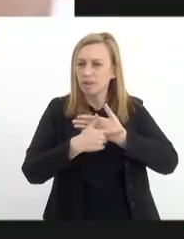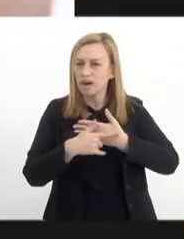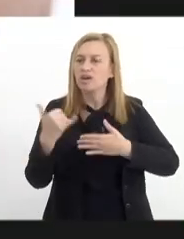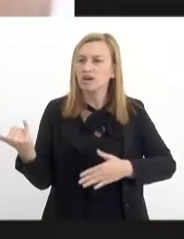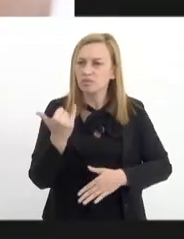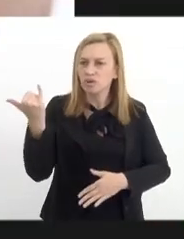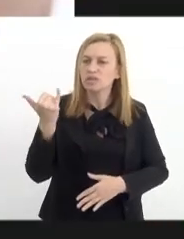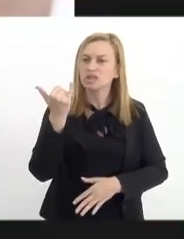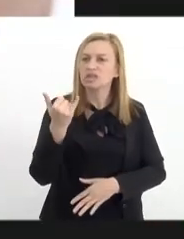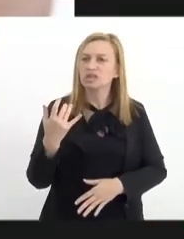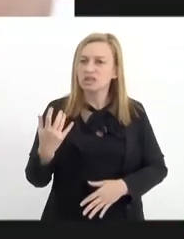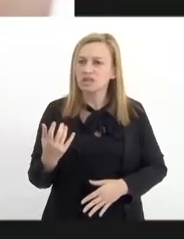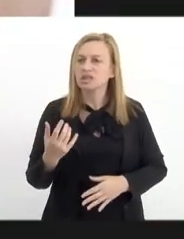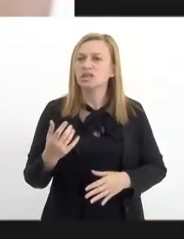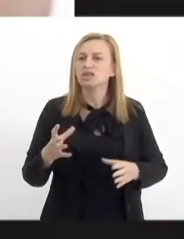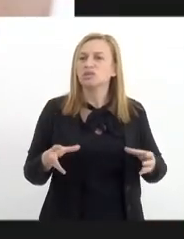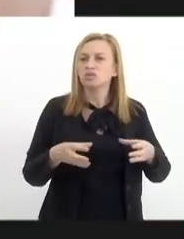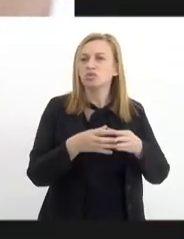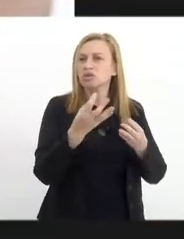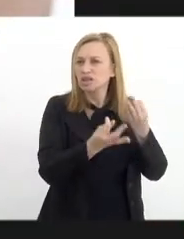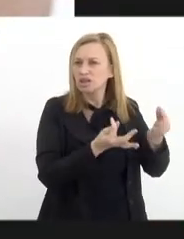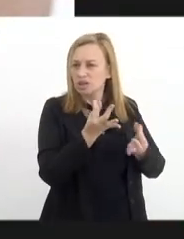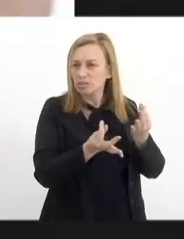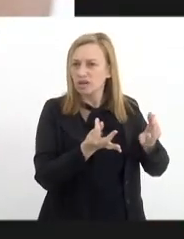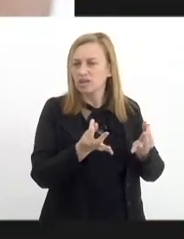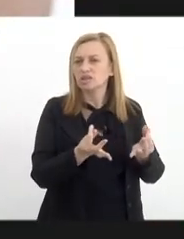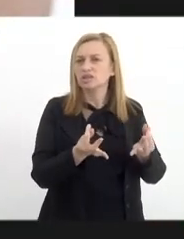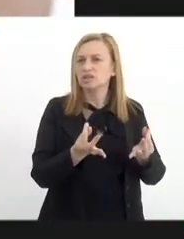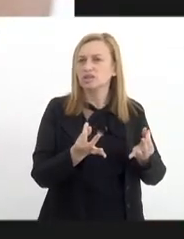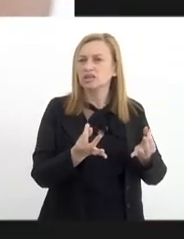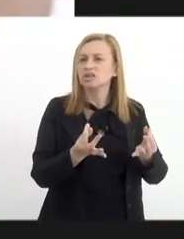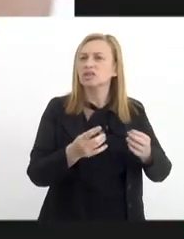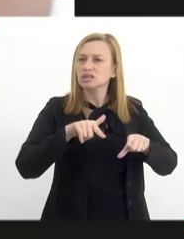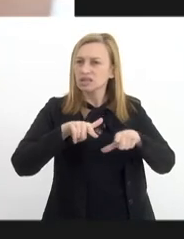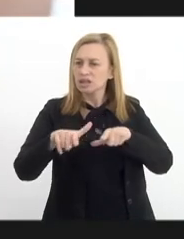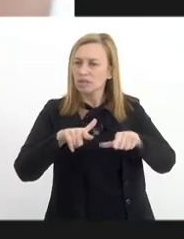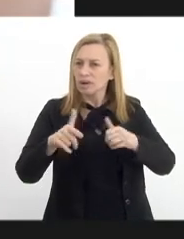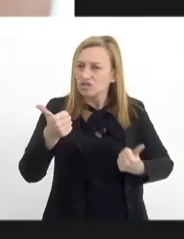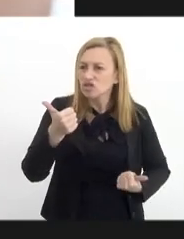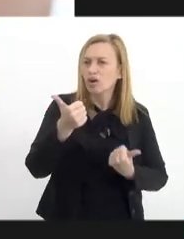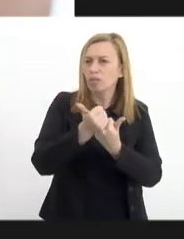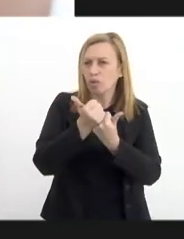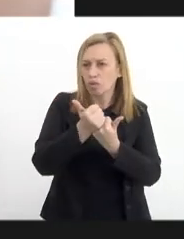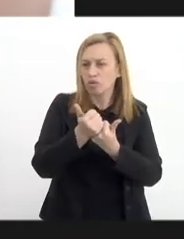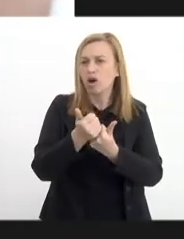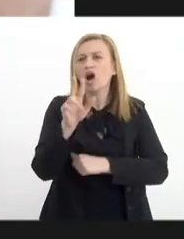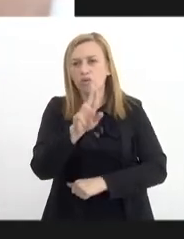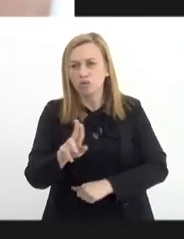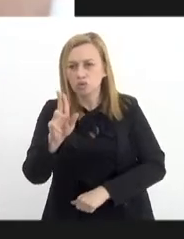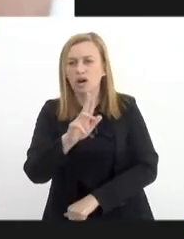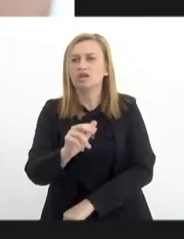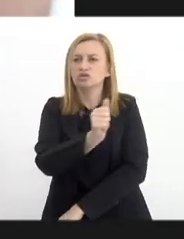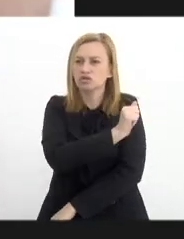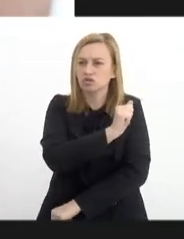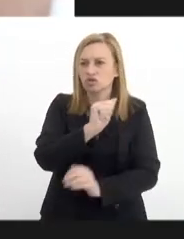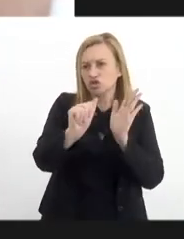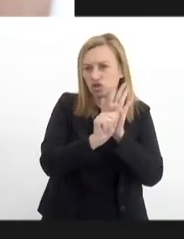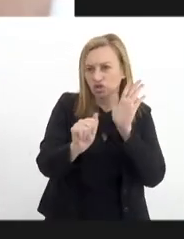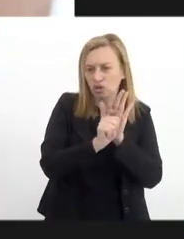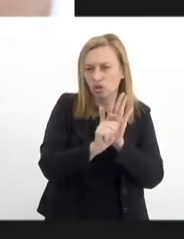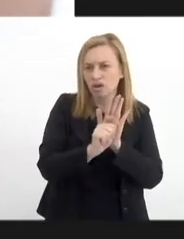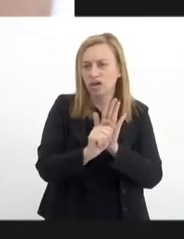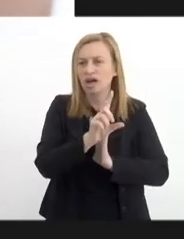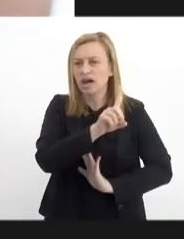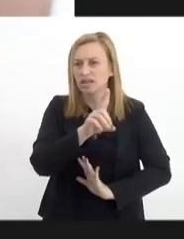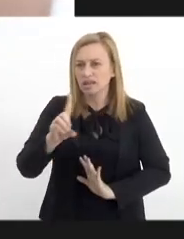significativa das comunidades terapêuticas nesse trabalho de apoio ao usuário de drogas e fortalecimento da rede.